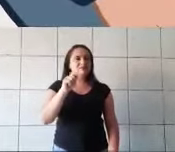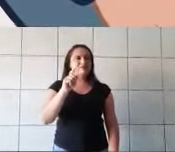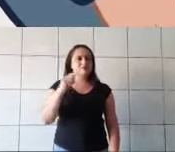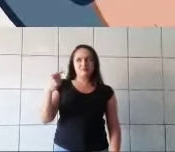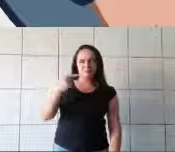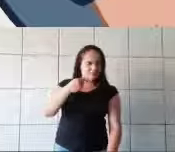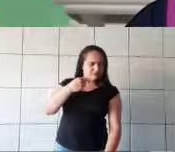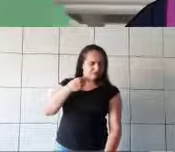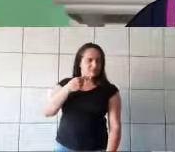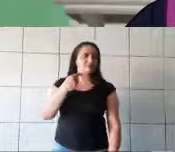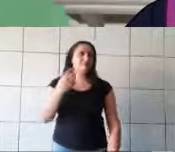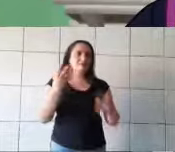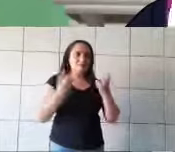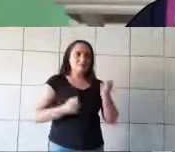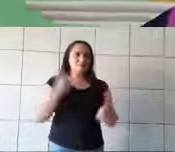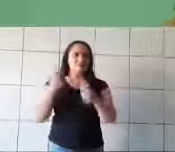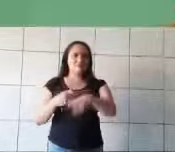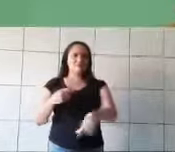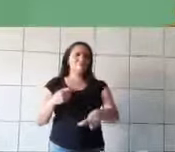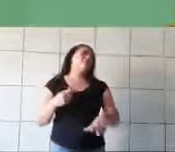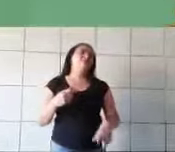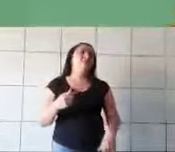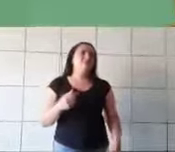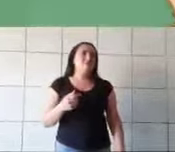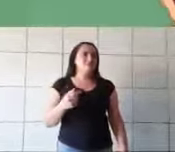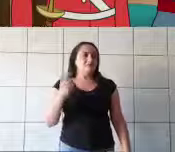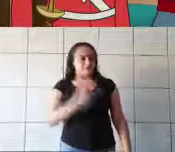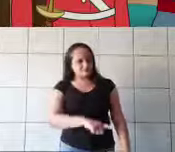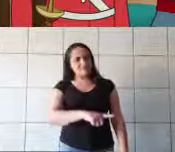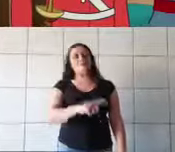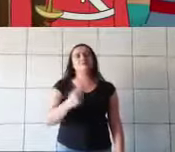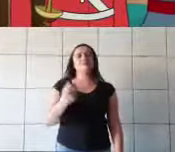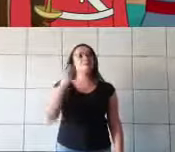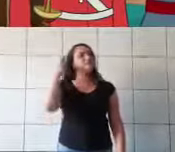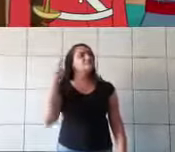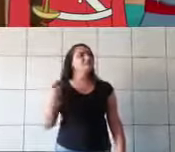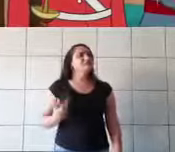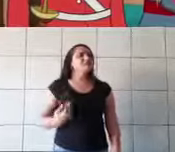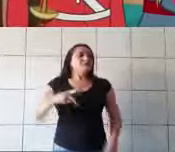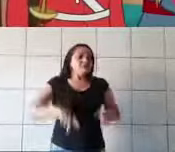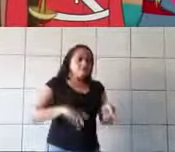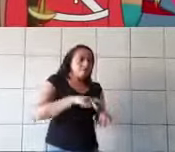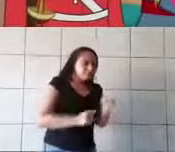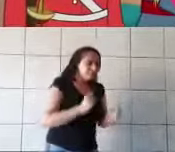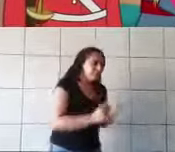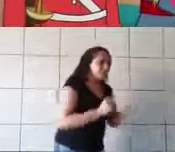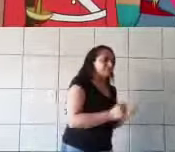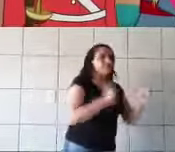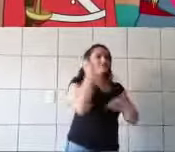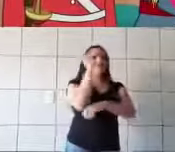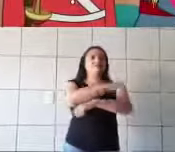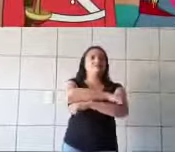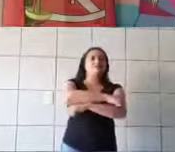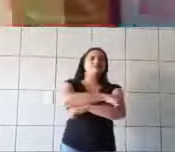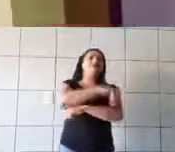E se a gente tentar calçar no meu outro pé? O que quer que elas fizessem simplesmente não